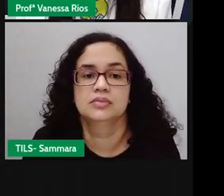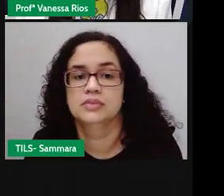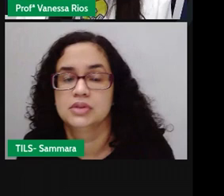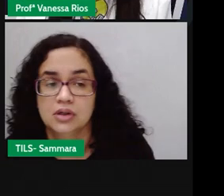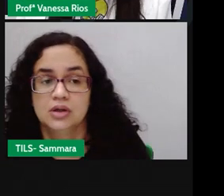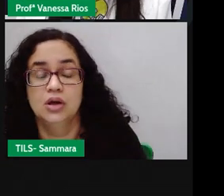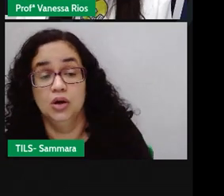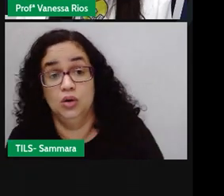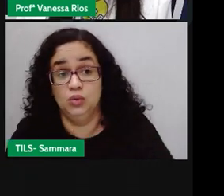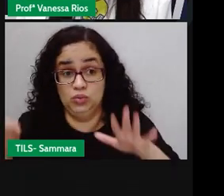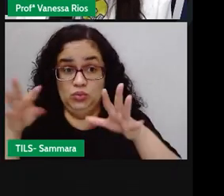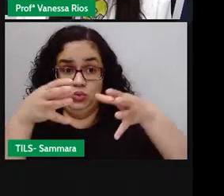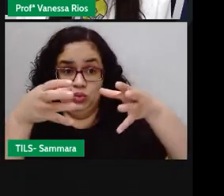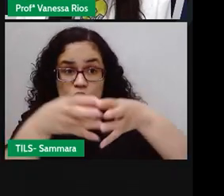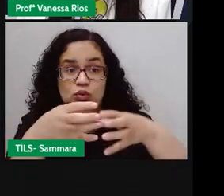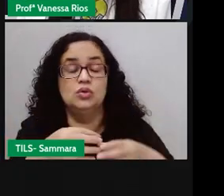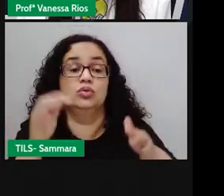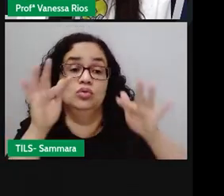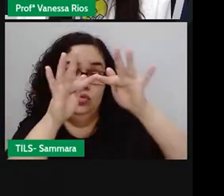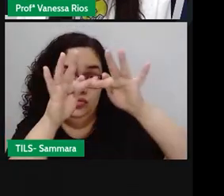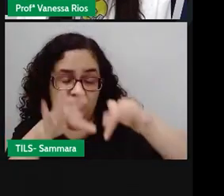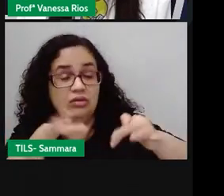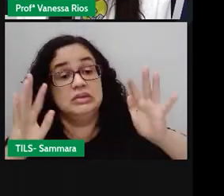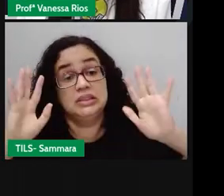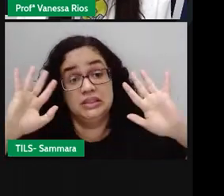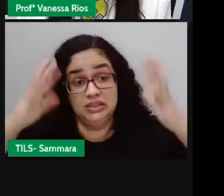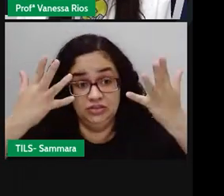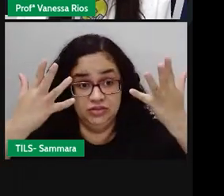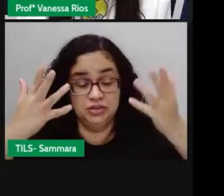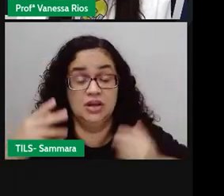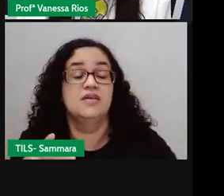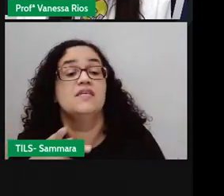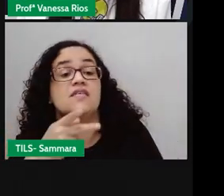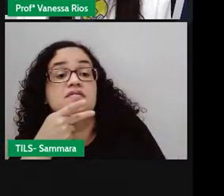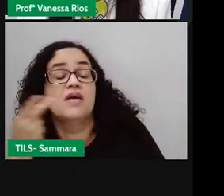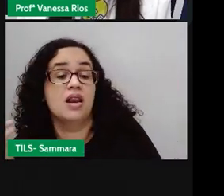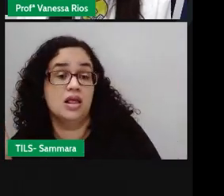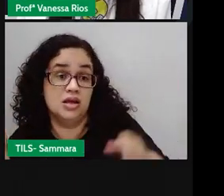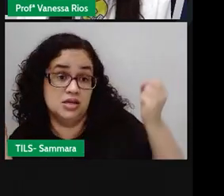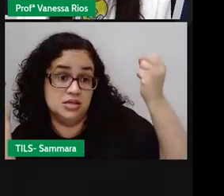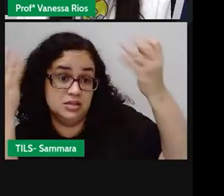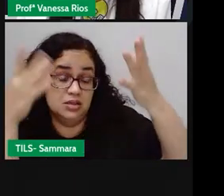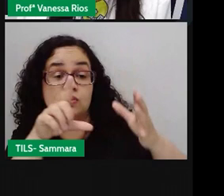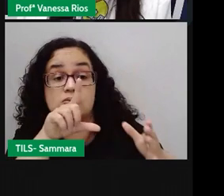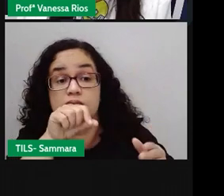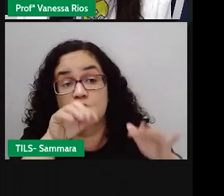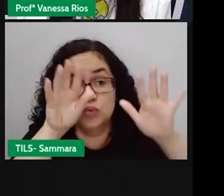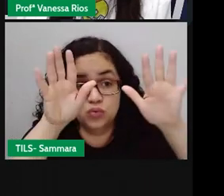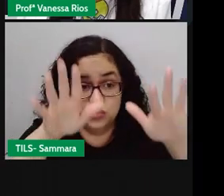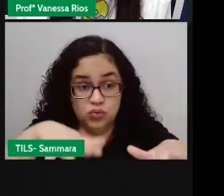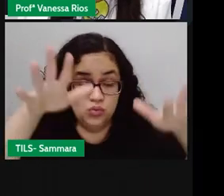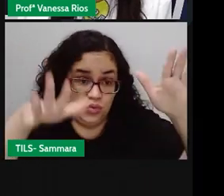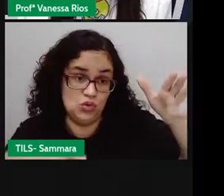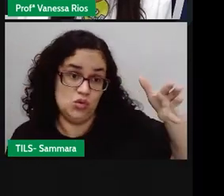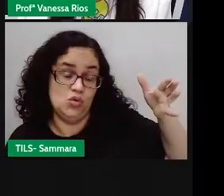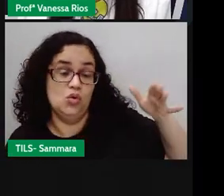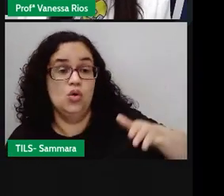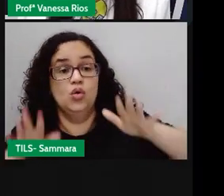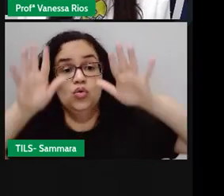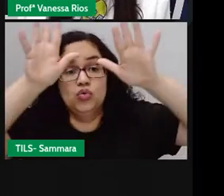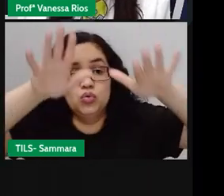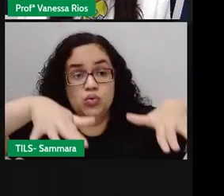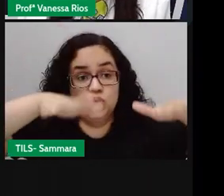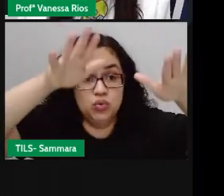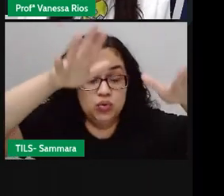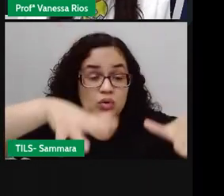Esse trecho aí, ó, contando do final da festa, fala justamente quando o urubu pegou a sua viola e voou